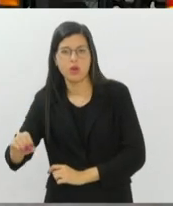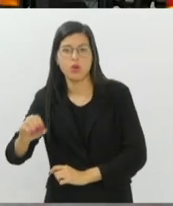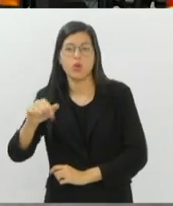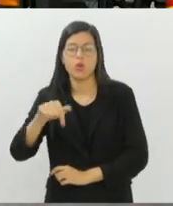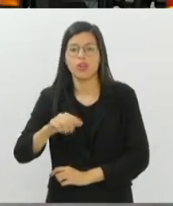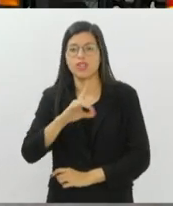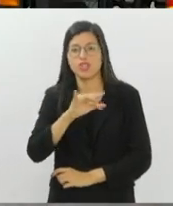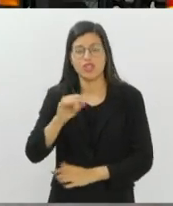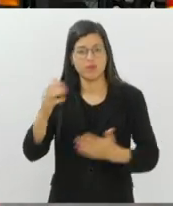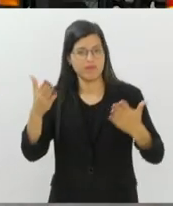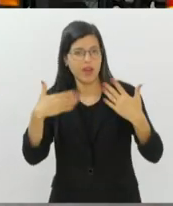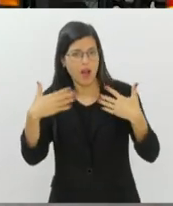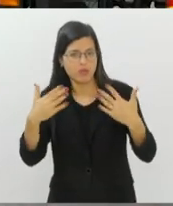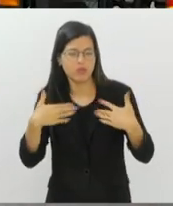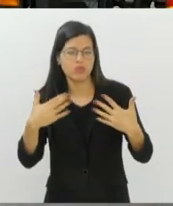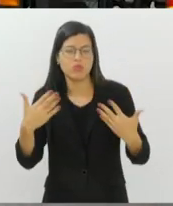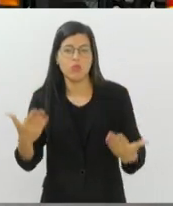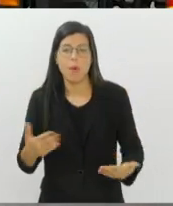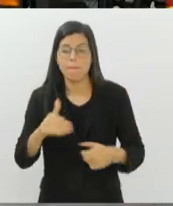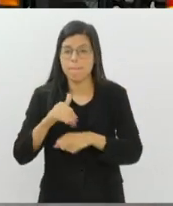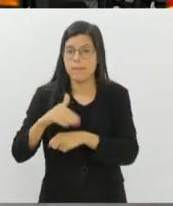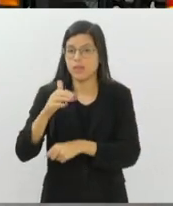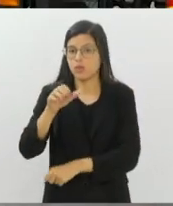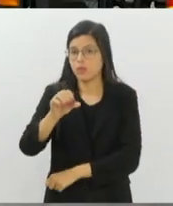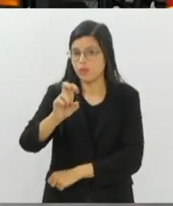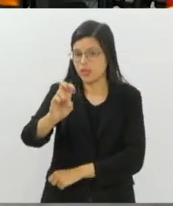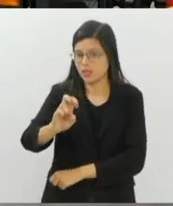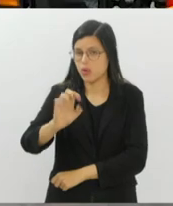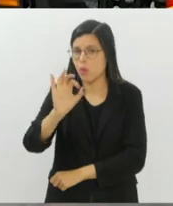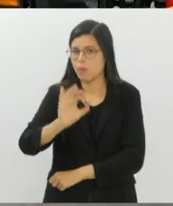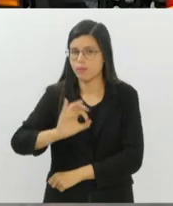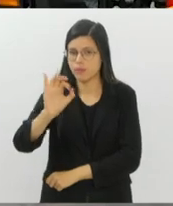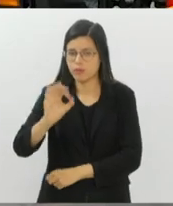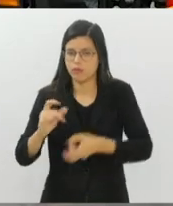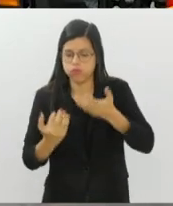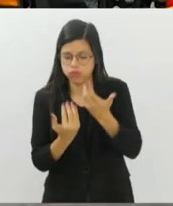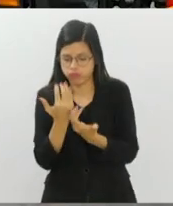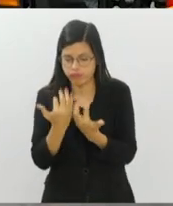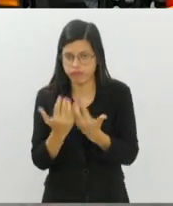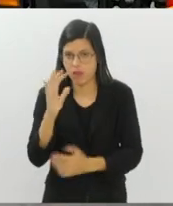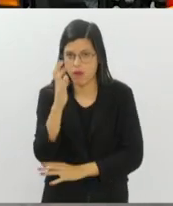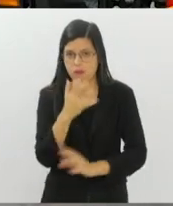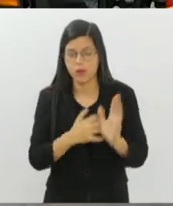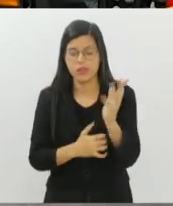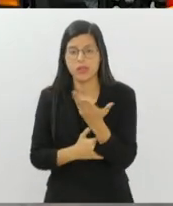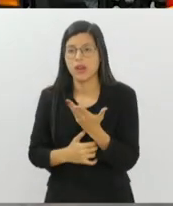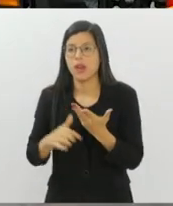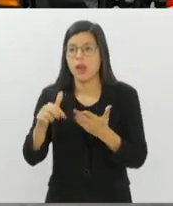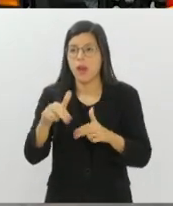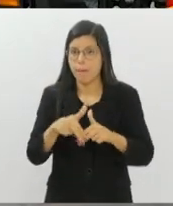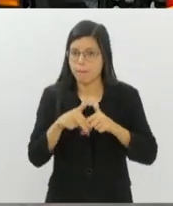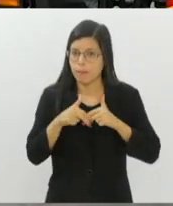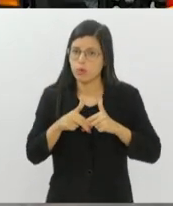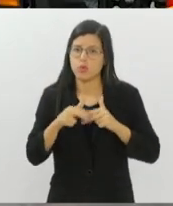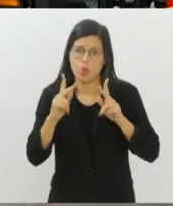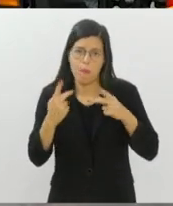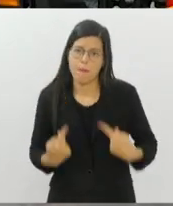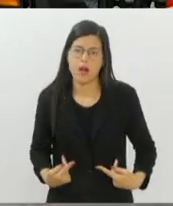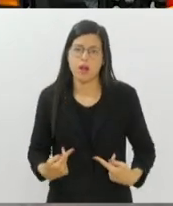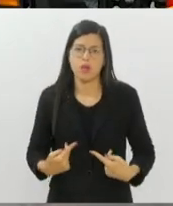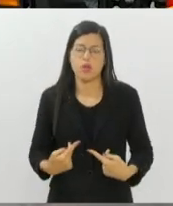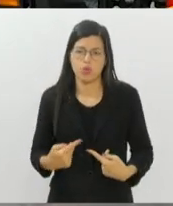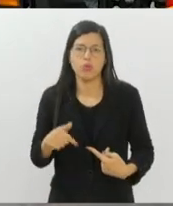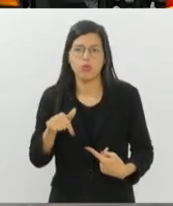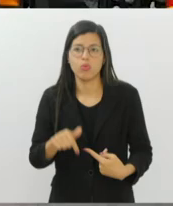umidade. Mais de 95% dos incêndios florestais possuem a causa humana, ou seja, acidental ou proposital.